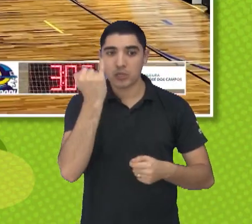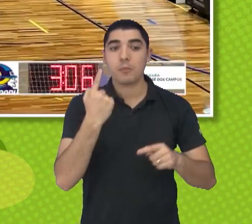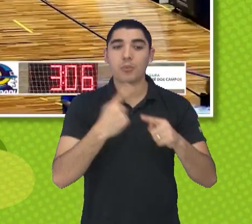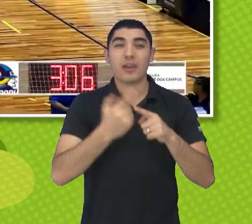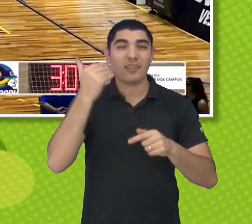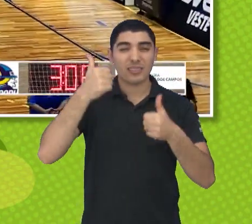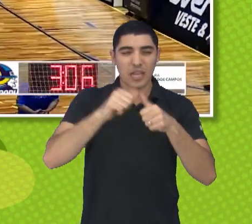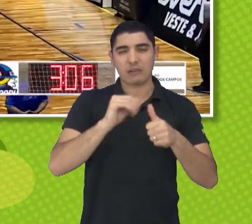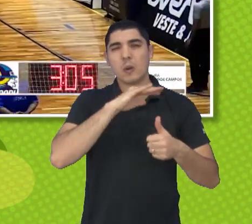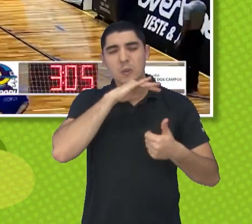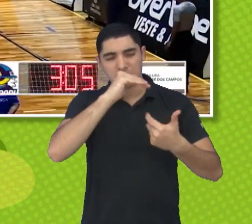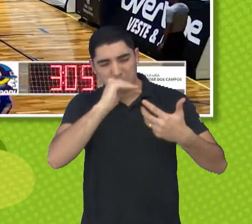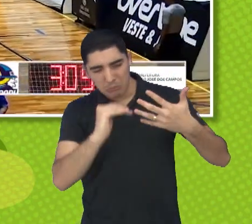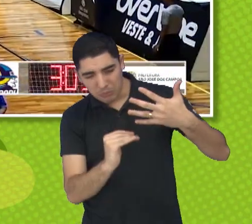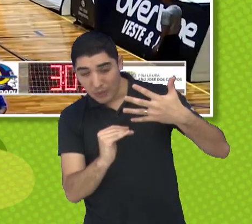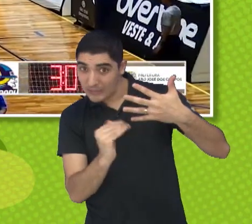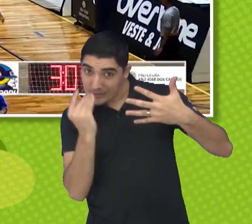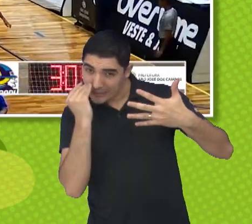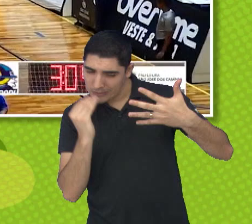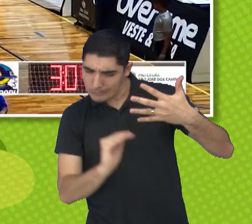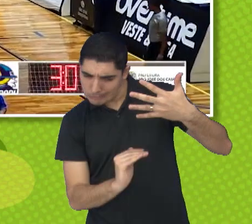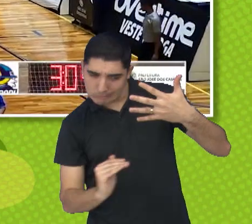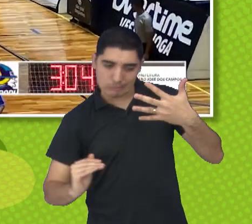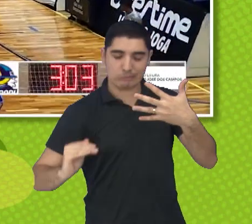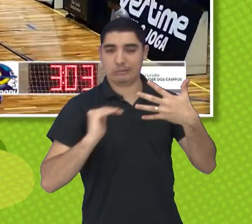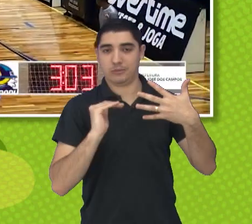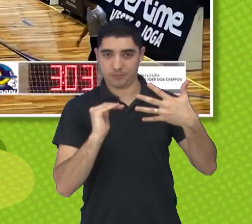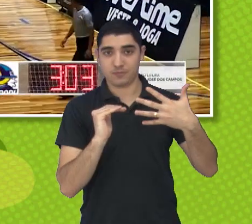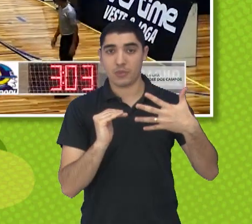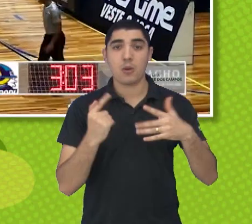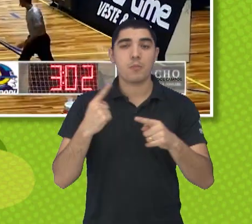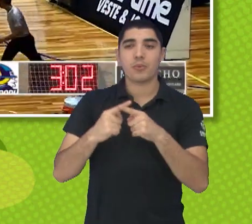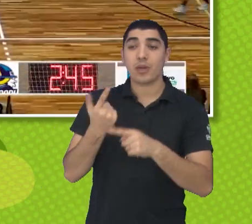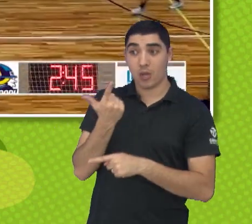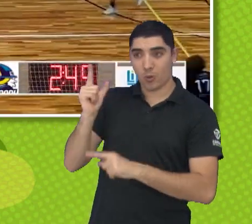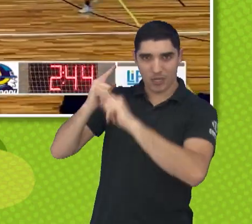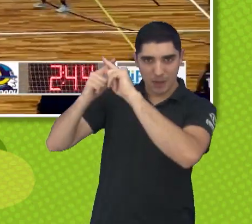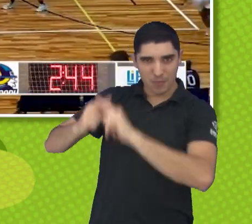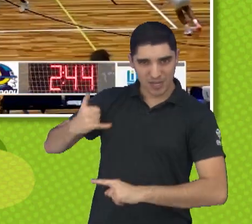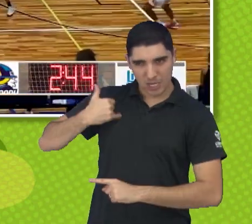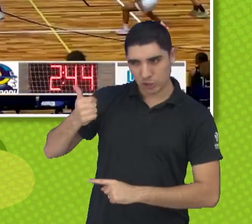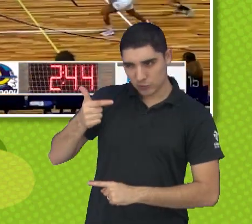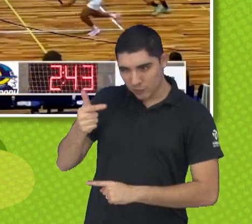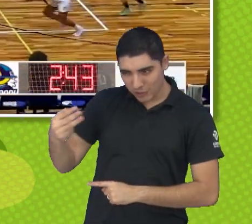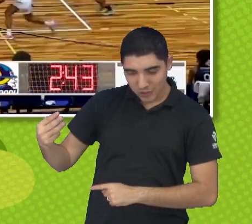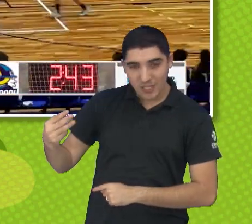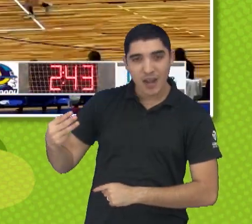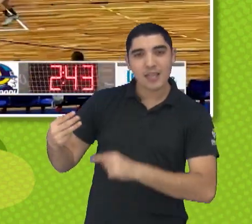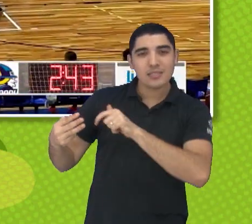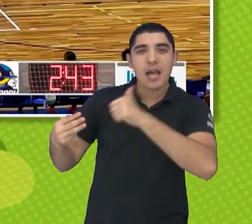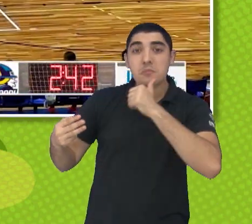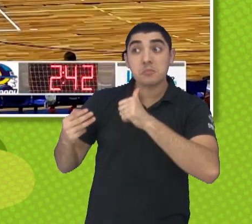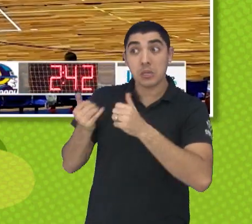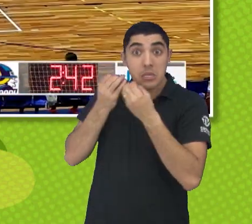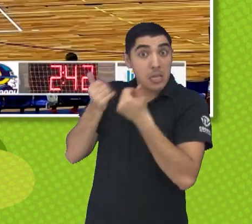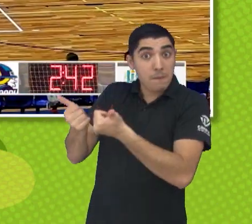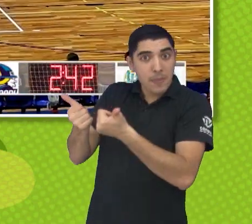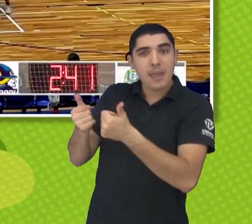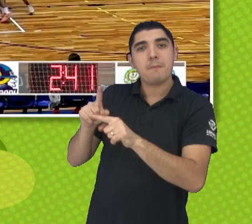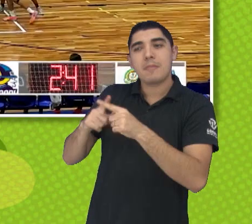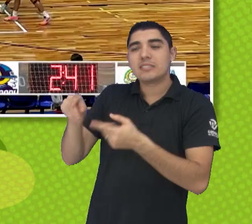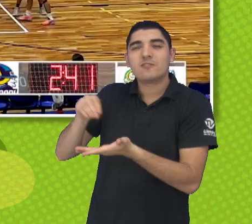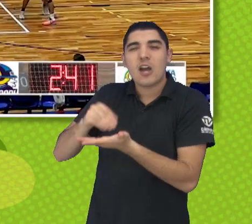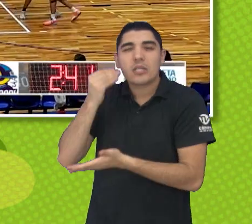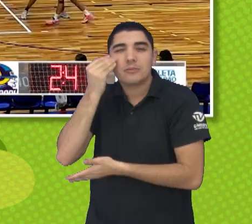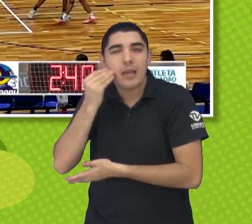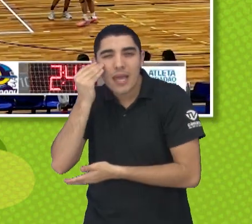as meninas do Sub-23 com as outras jogadoras mais experientes, elas vão se encaixando, né? Então, no decorrer do campeonato, é como se trocar a